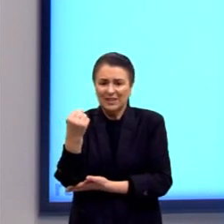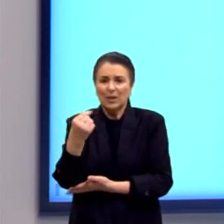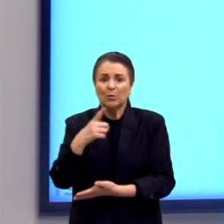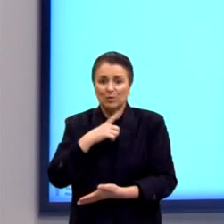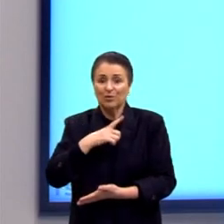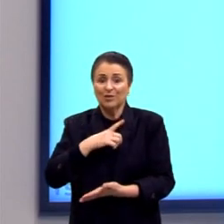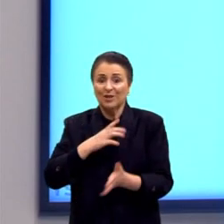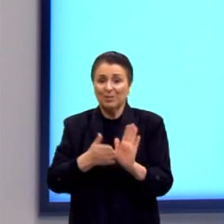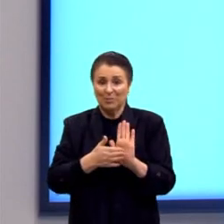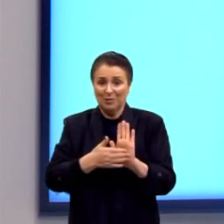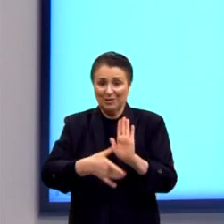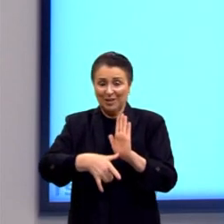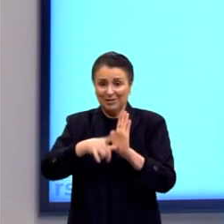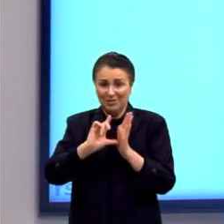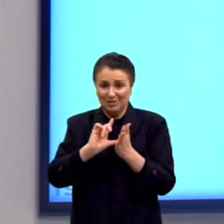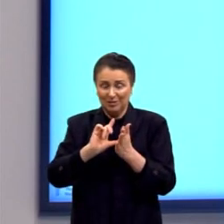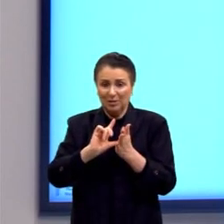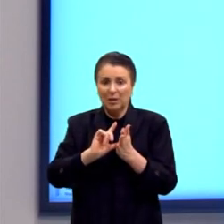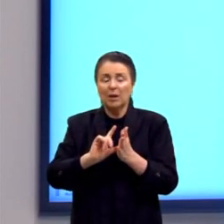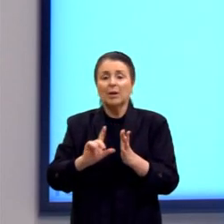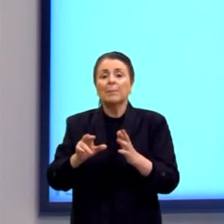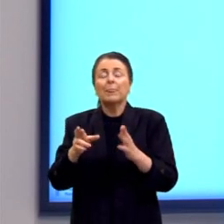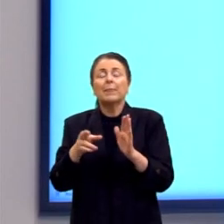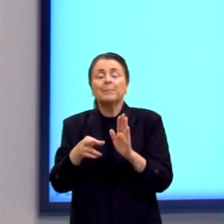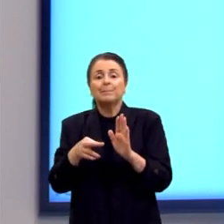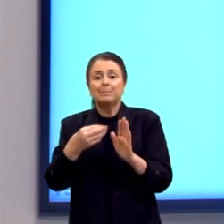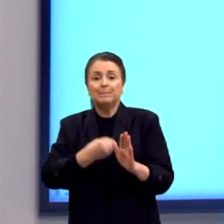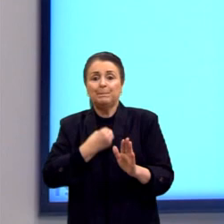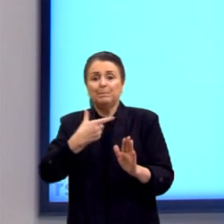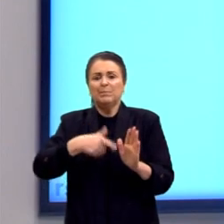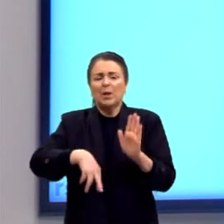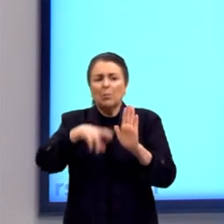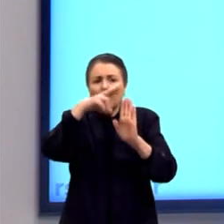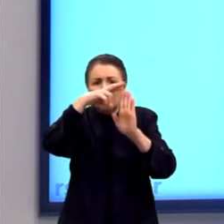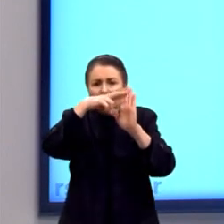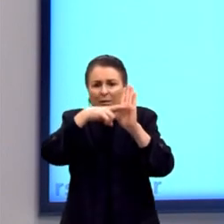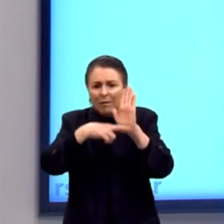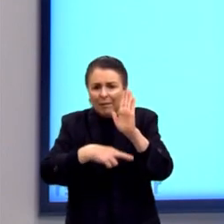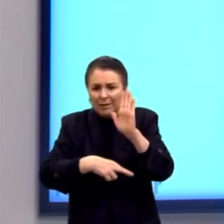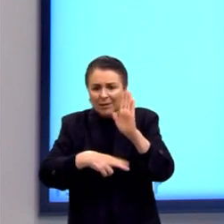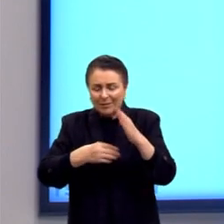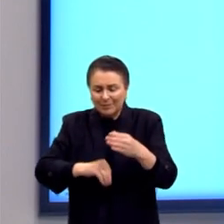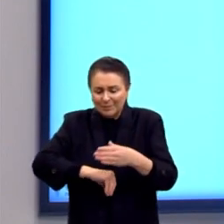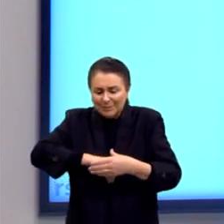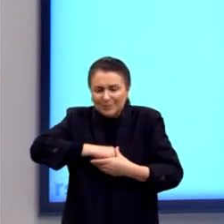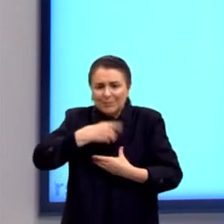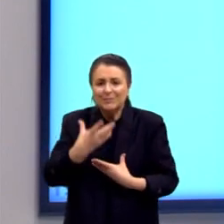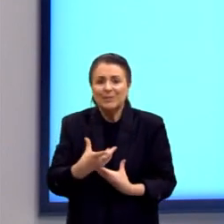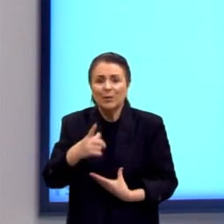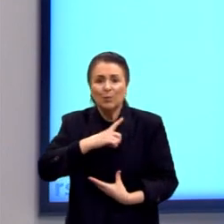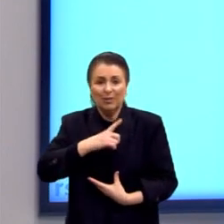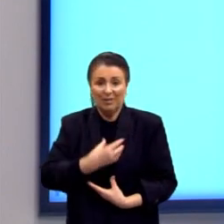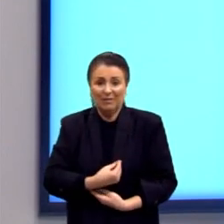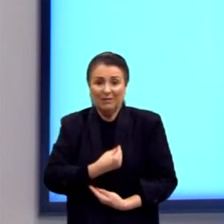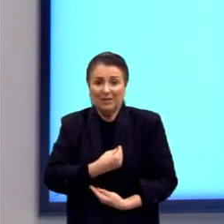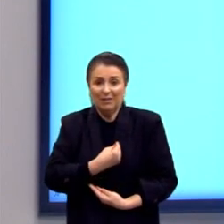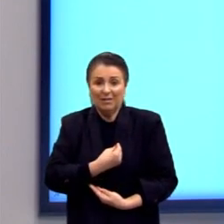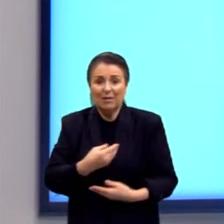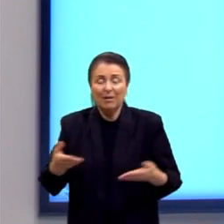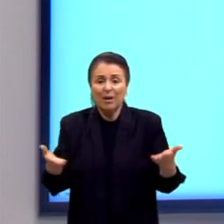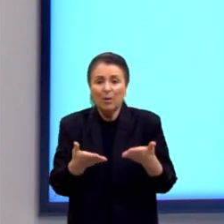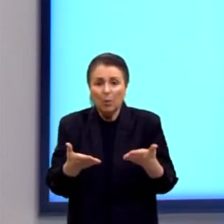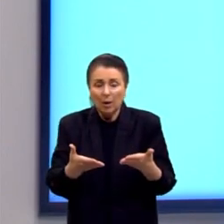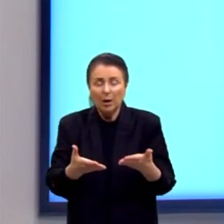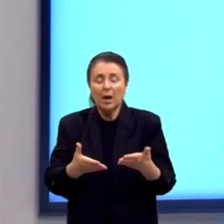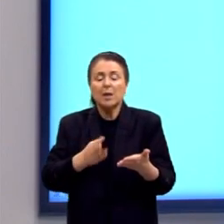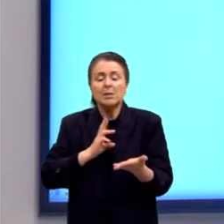Então, olha só, a vida não regulada por essência, não tem uma essência, um mundo platônico. É a existência aqui, é viver um